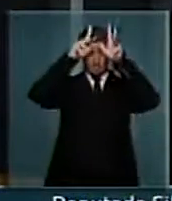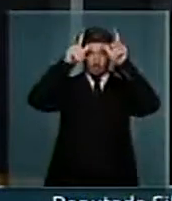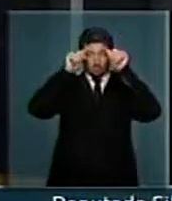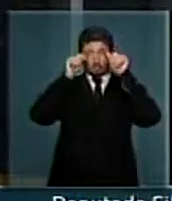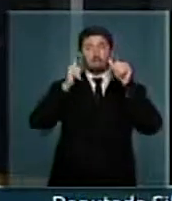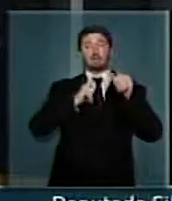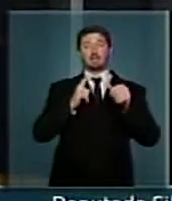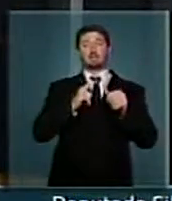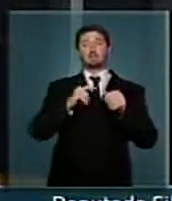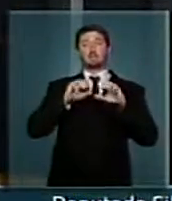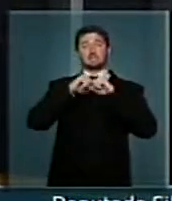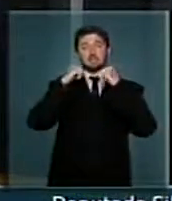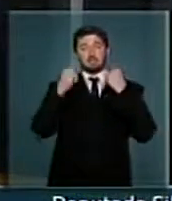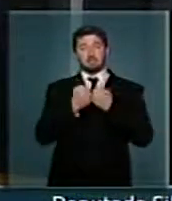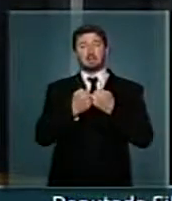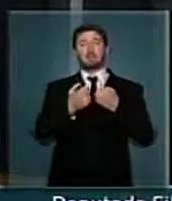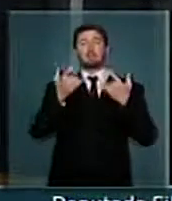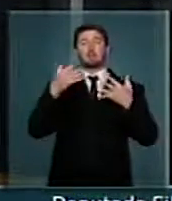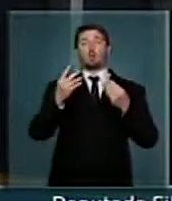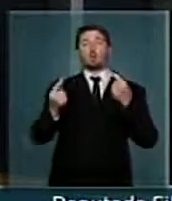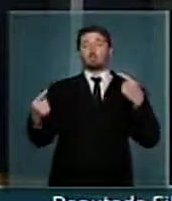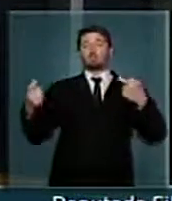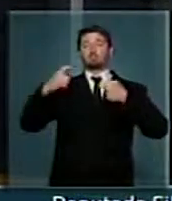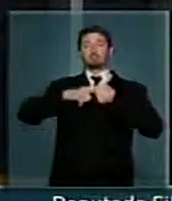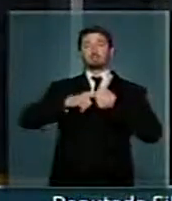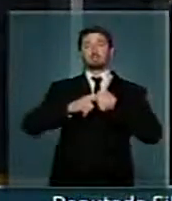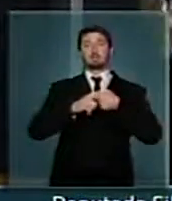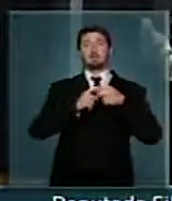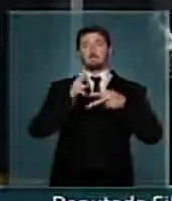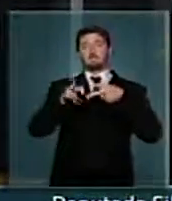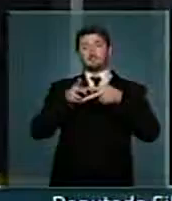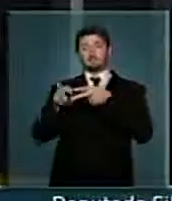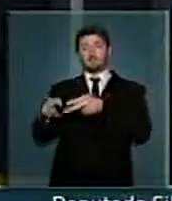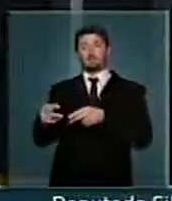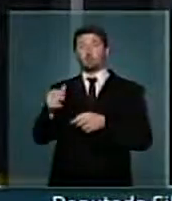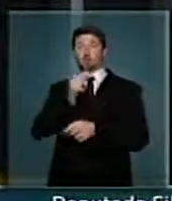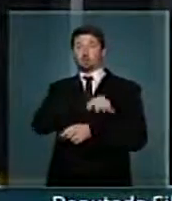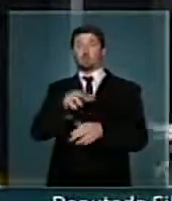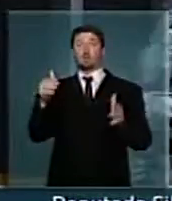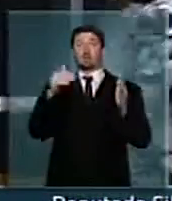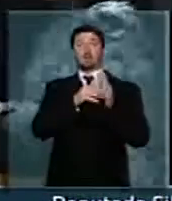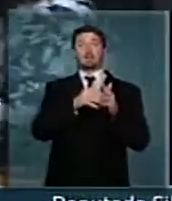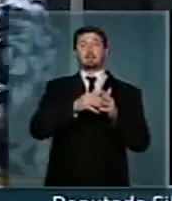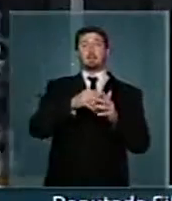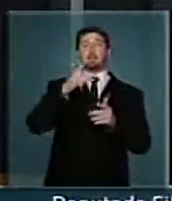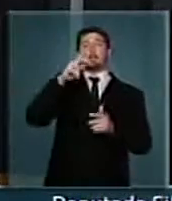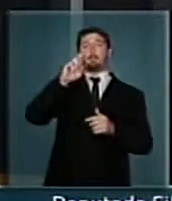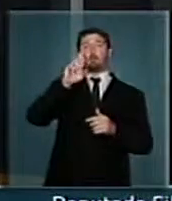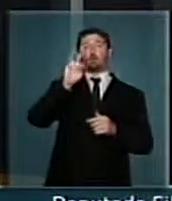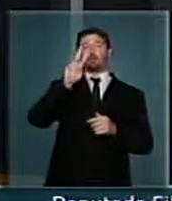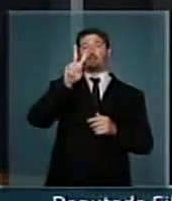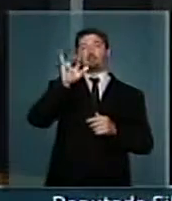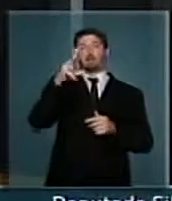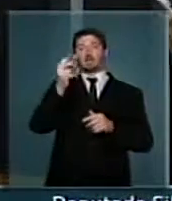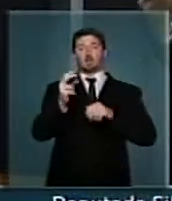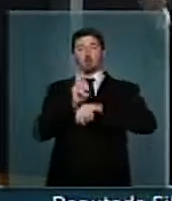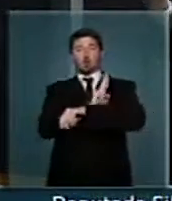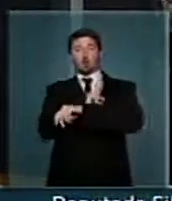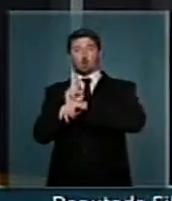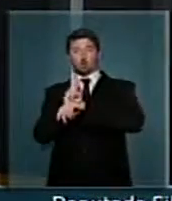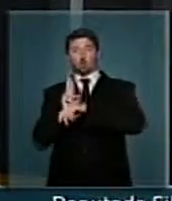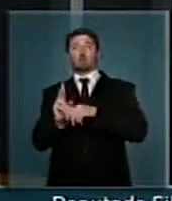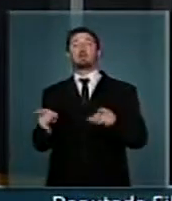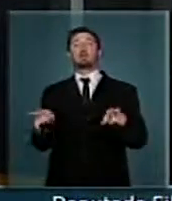nós tratarmos da integração ferroviária, que está saindo do Rio de Janeiro até a cidade de Porto Velho, em Rondônia, e a